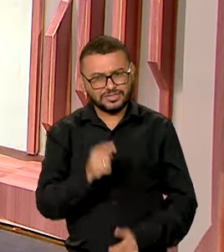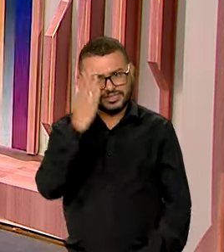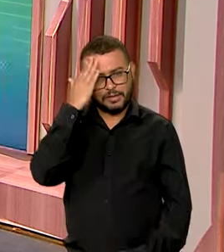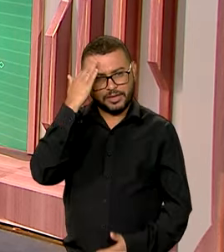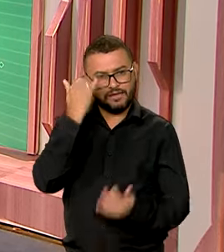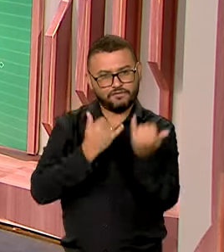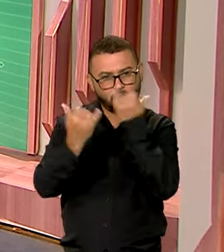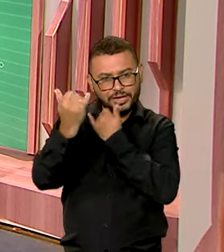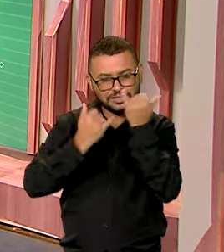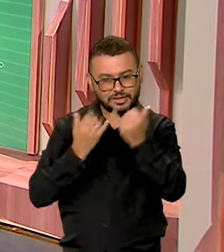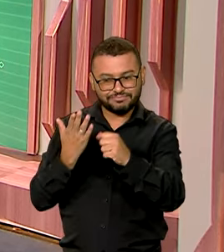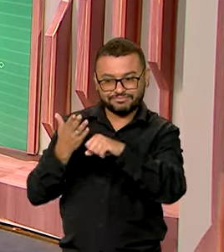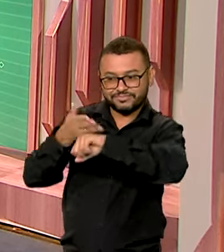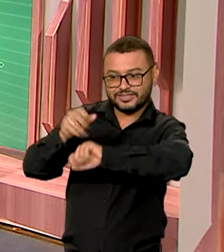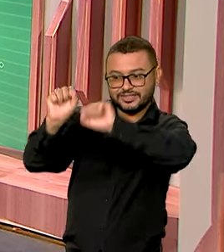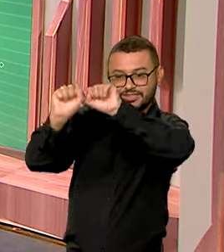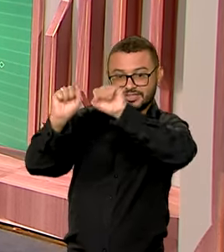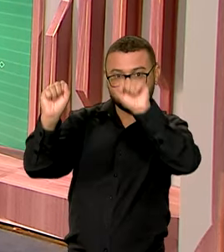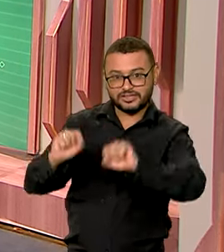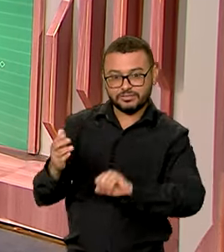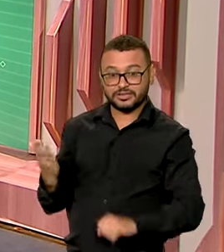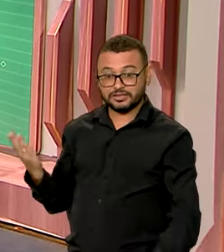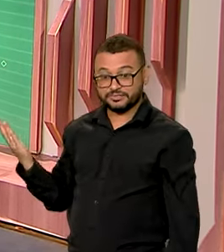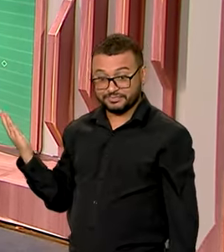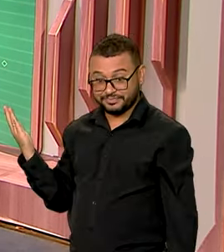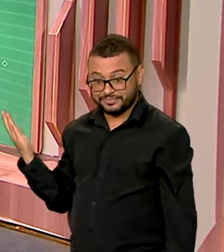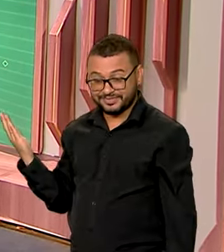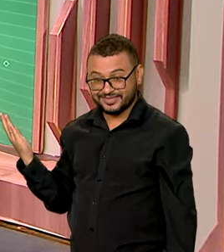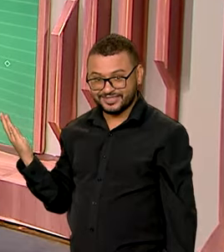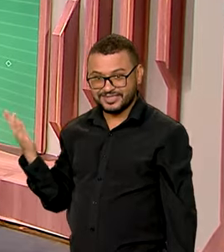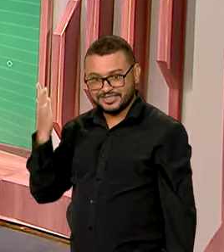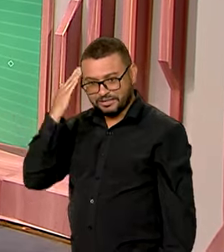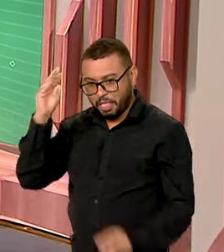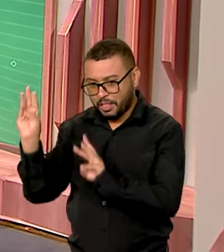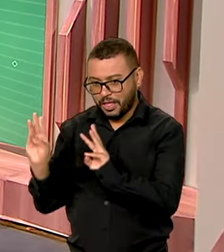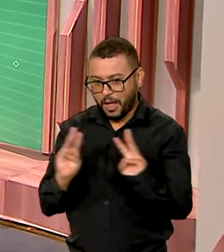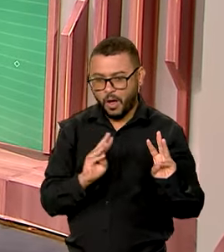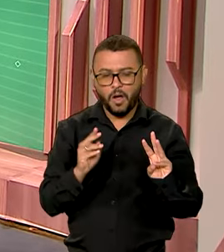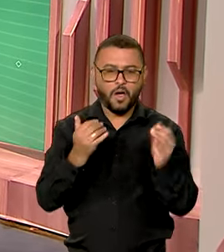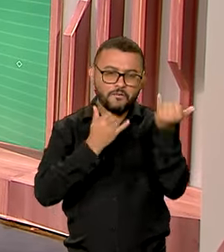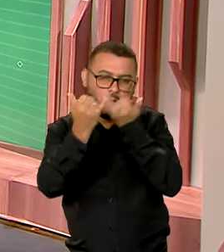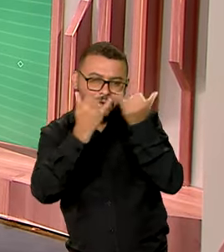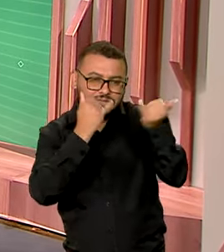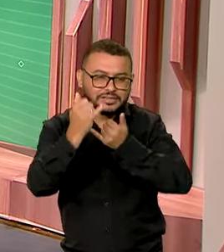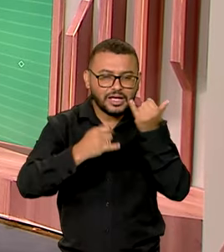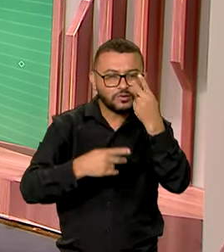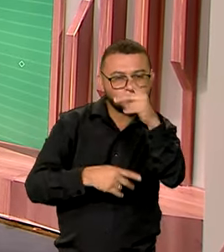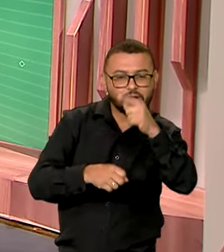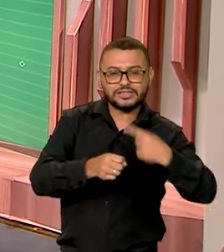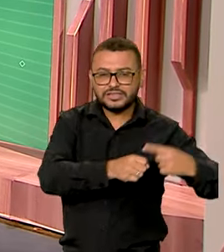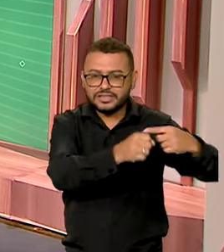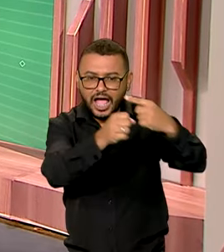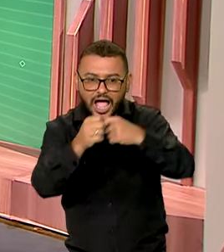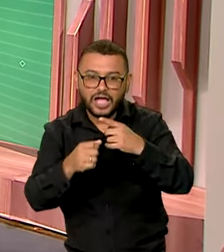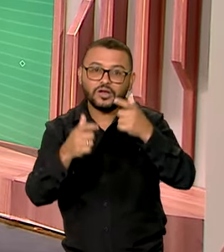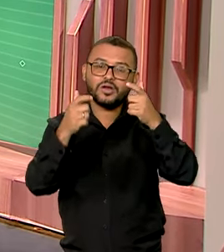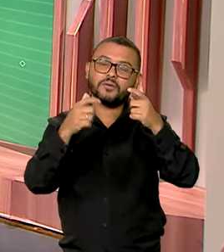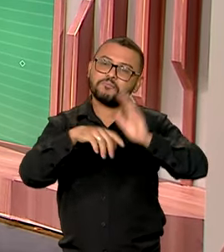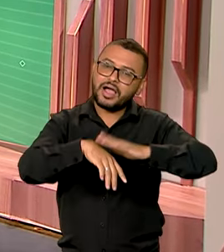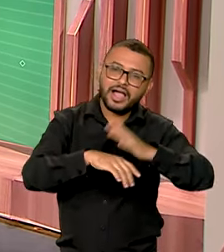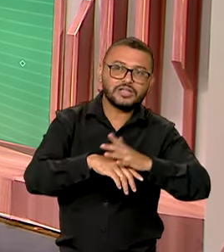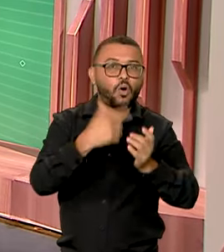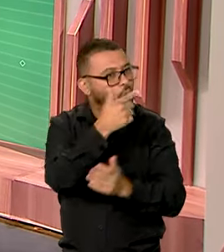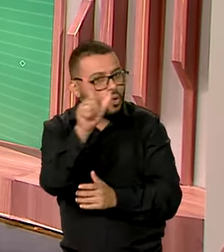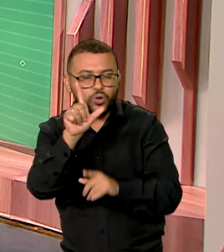que basta acessar gov.br barra comunica.br para saber mais sobre o seu município ou alguma outra